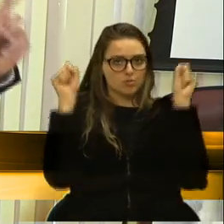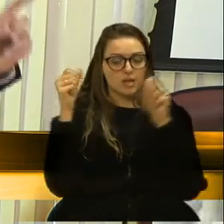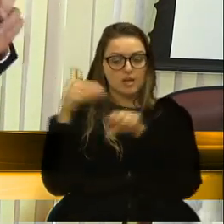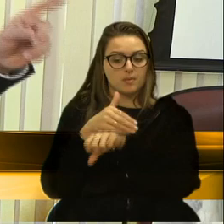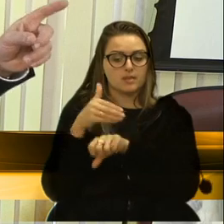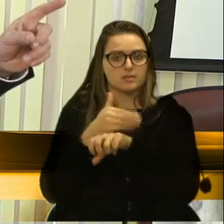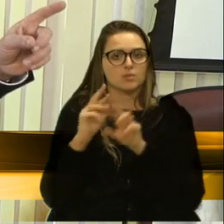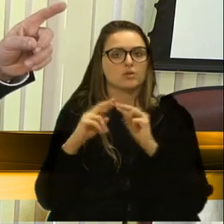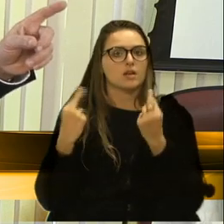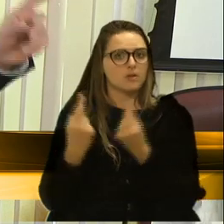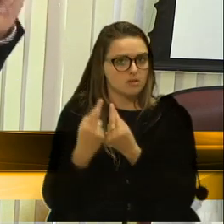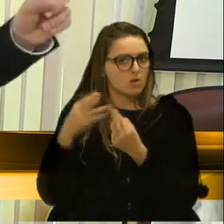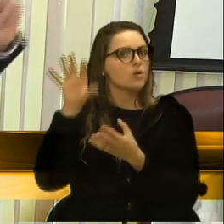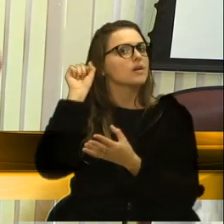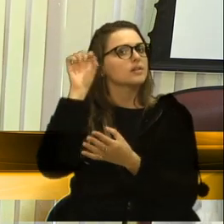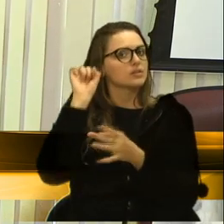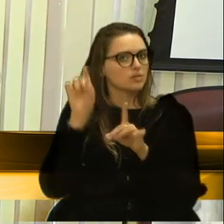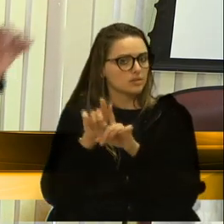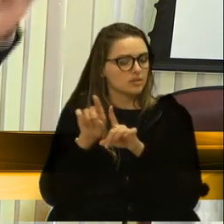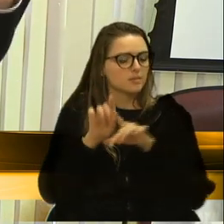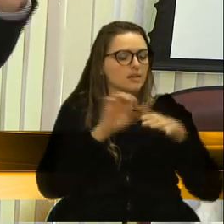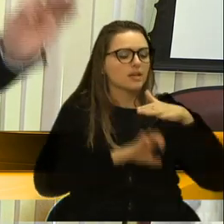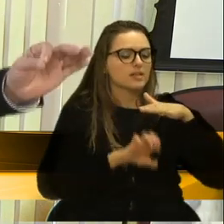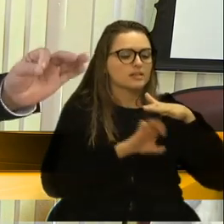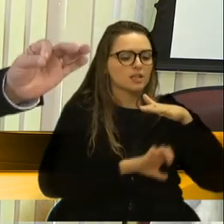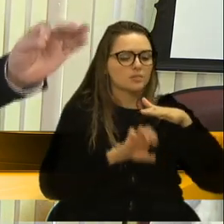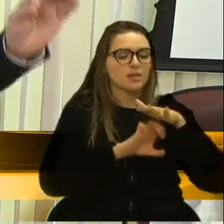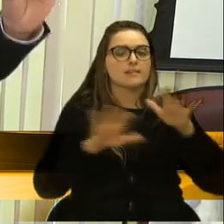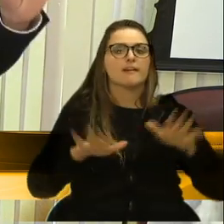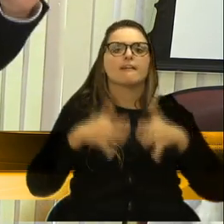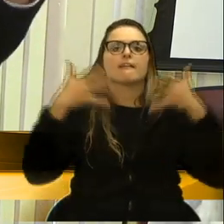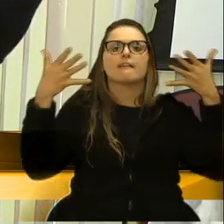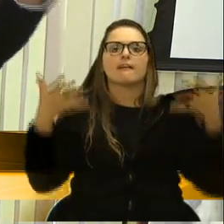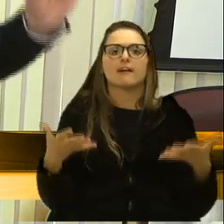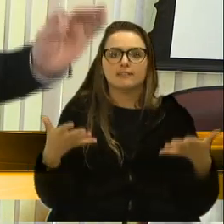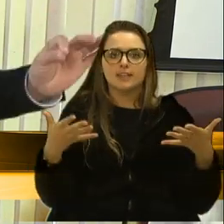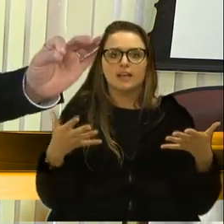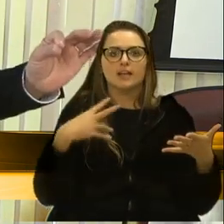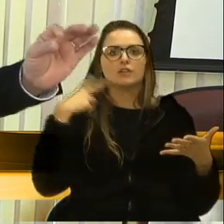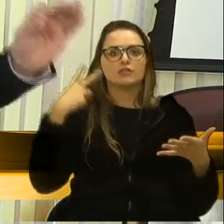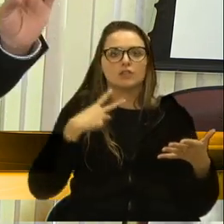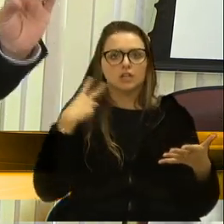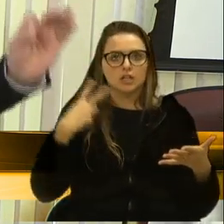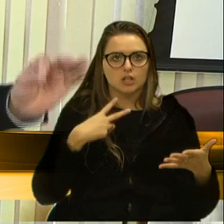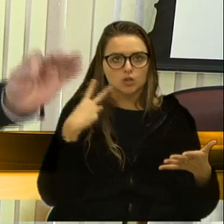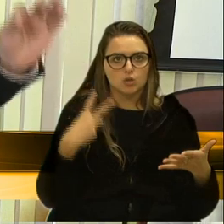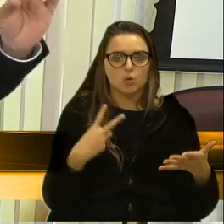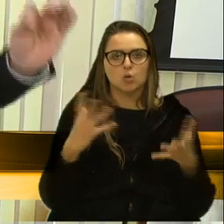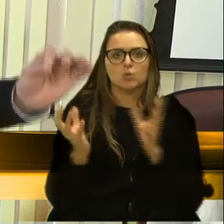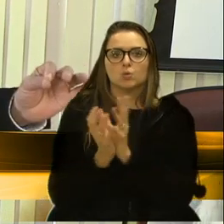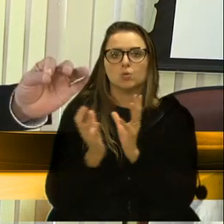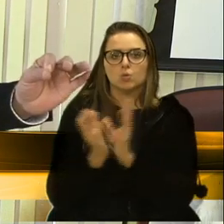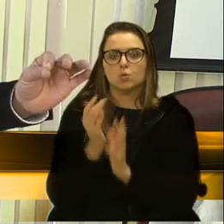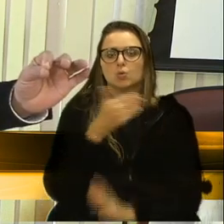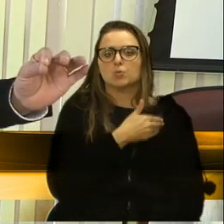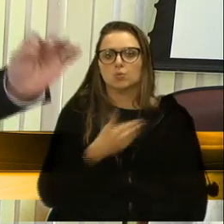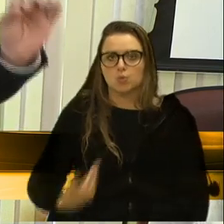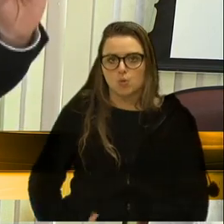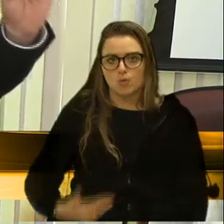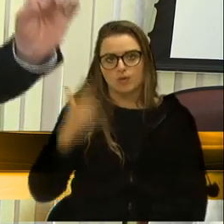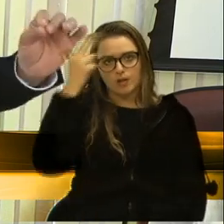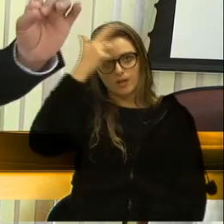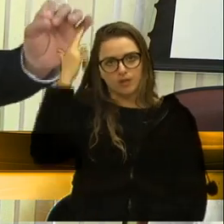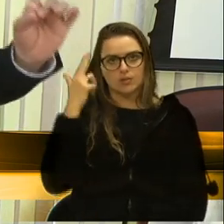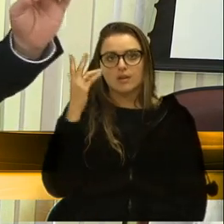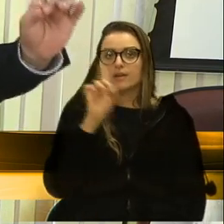ouviu muito bem dos empresários. Cadê os vereadores do partido do governo que